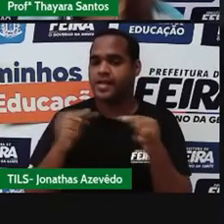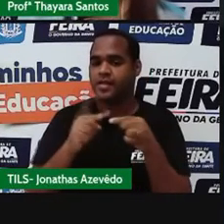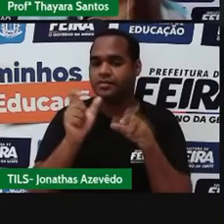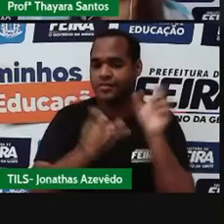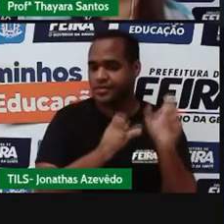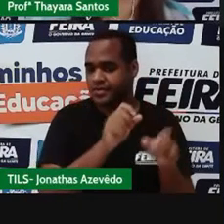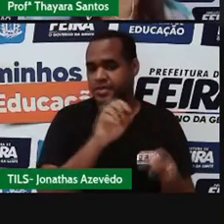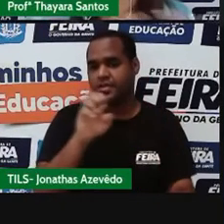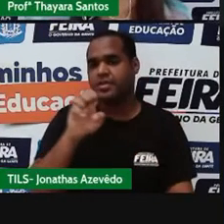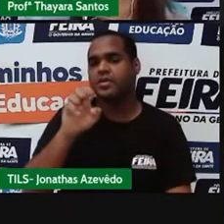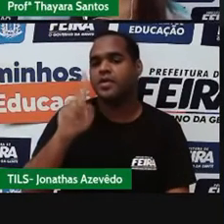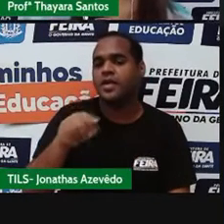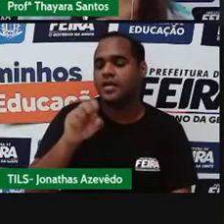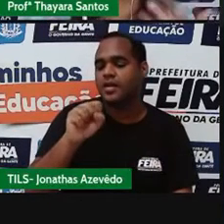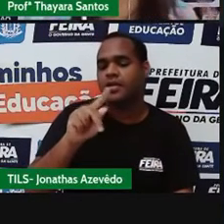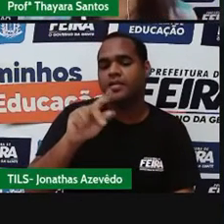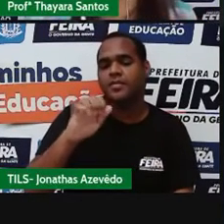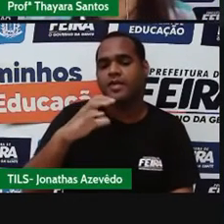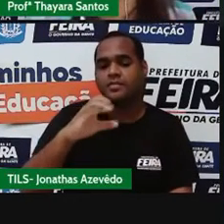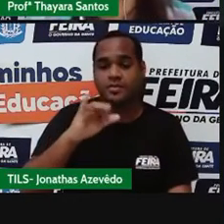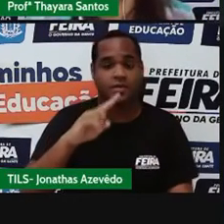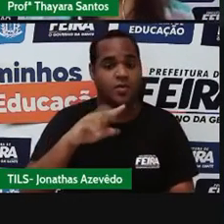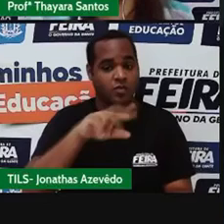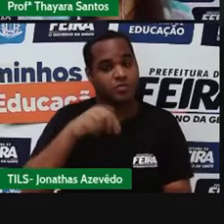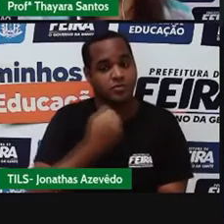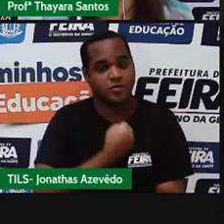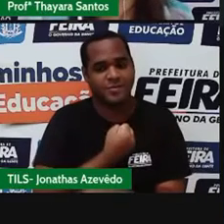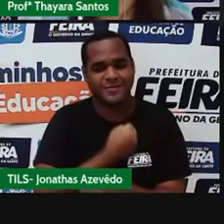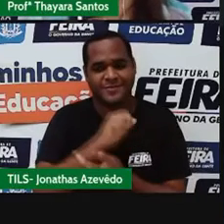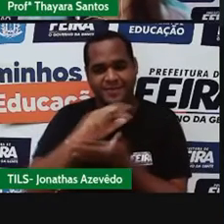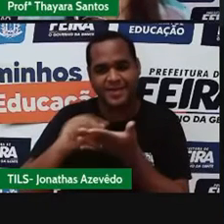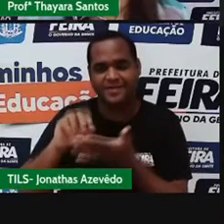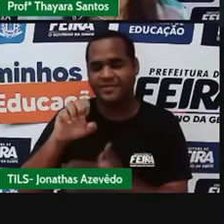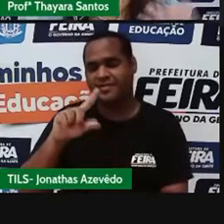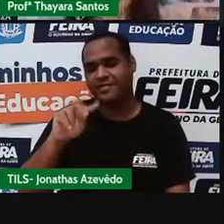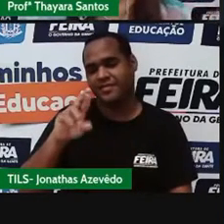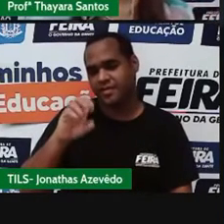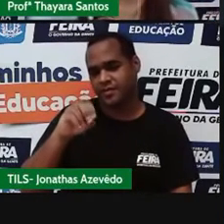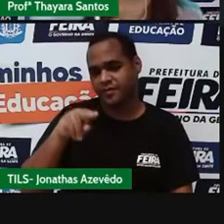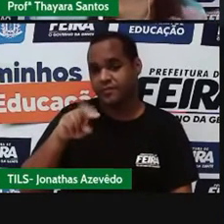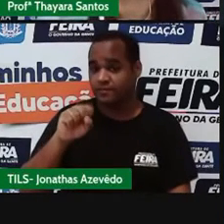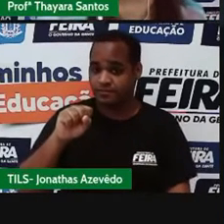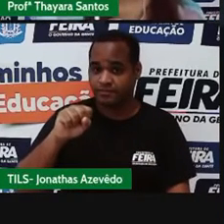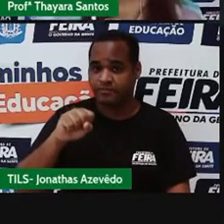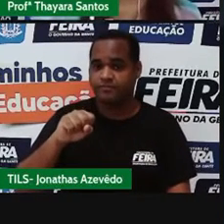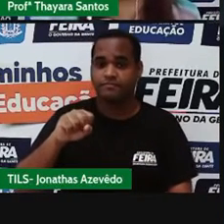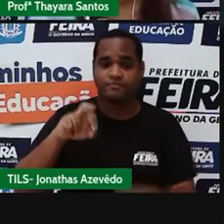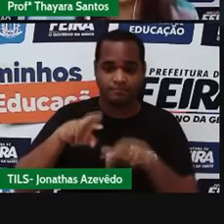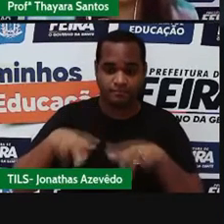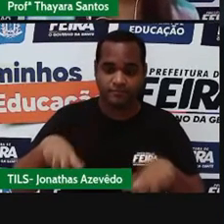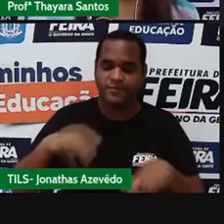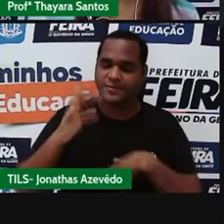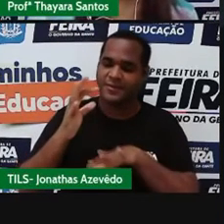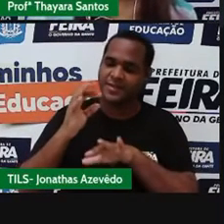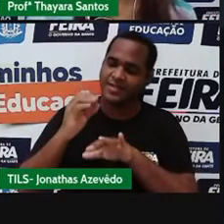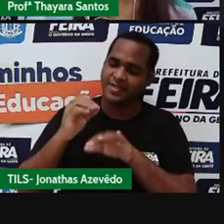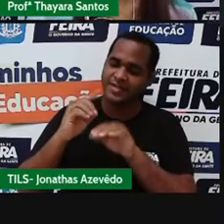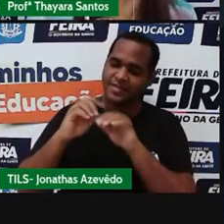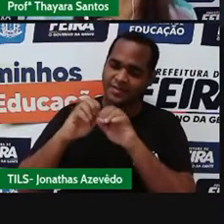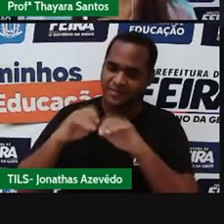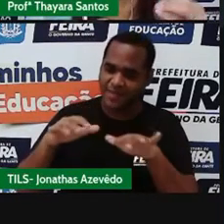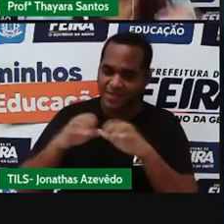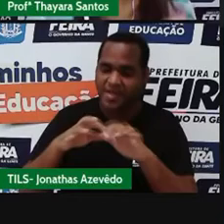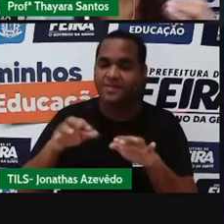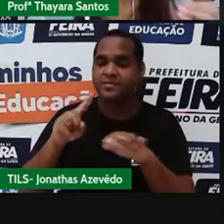átomos, ou número de camadas eletrônicas que aquele elemento químico tem, que vai